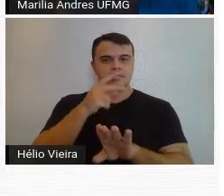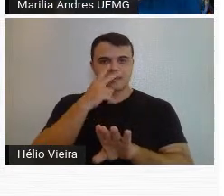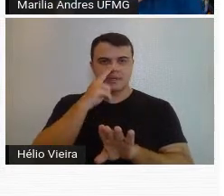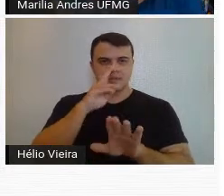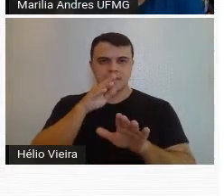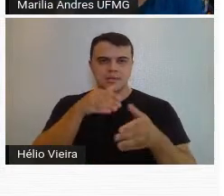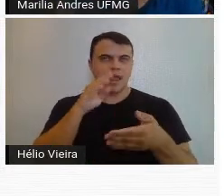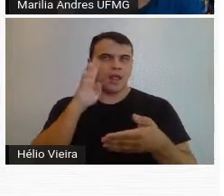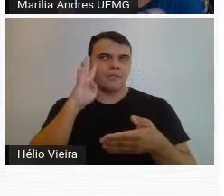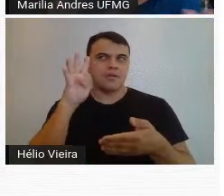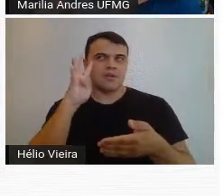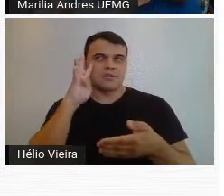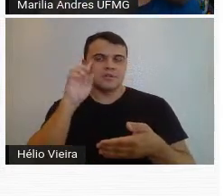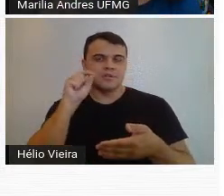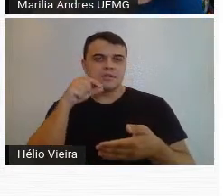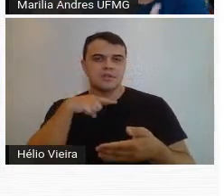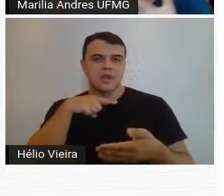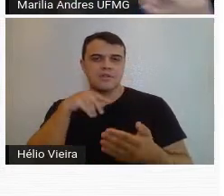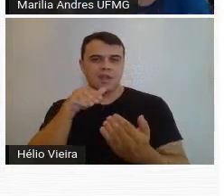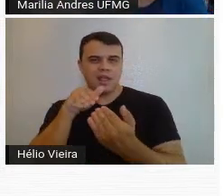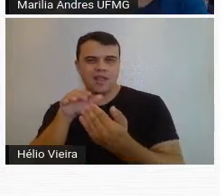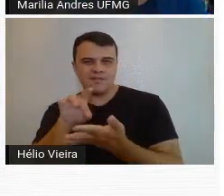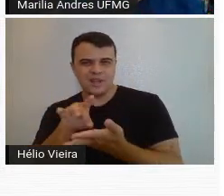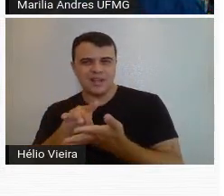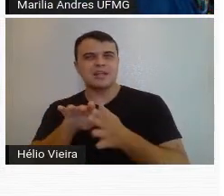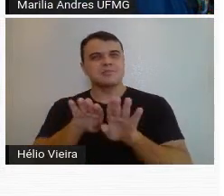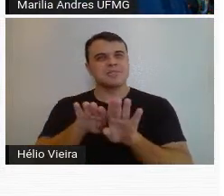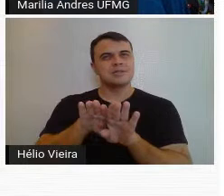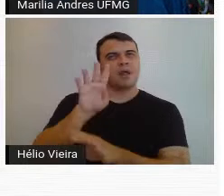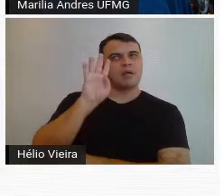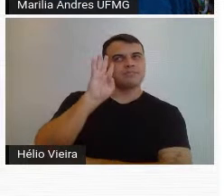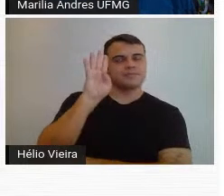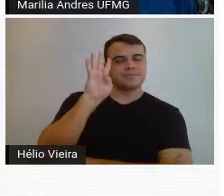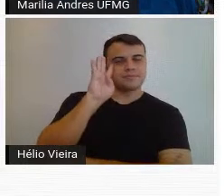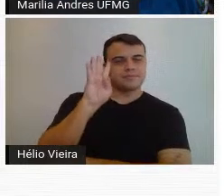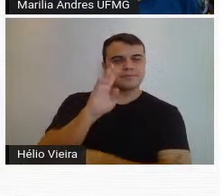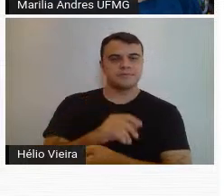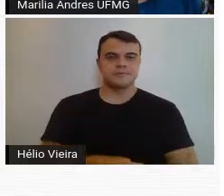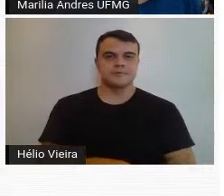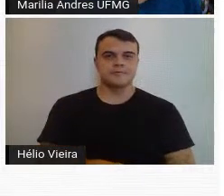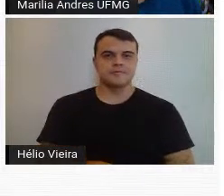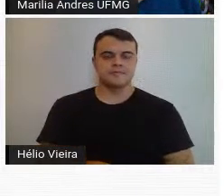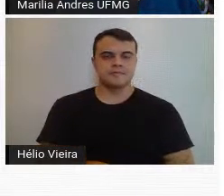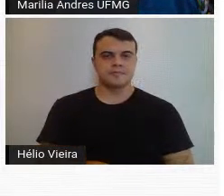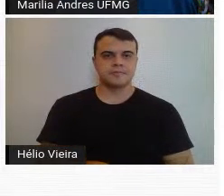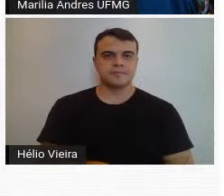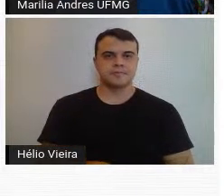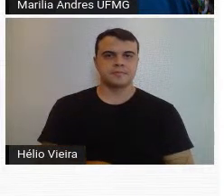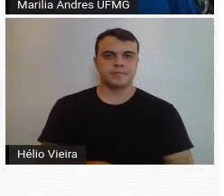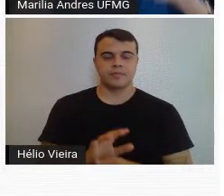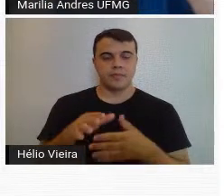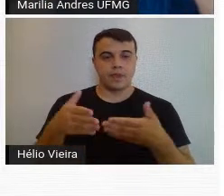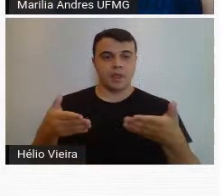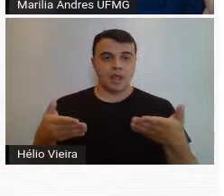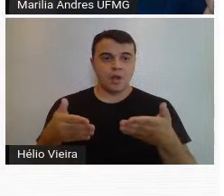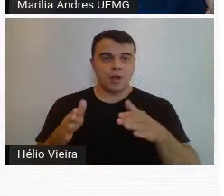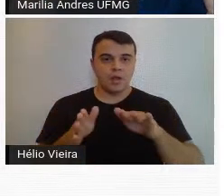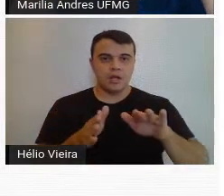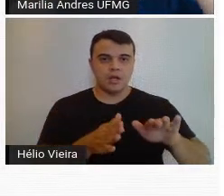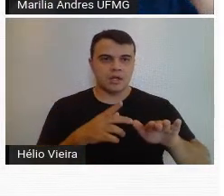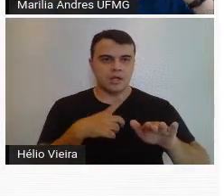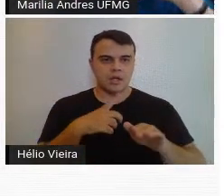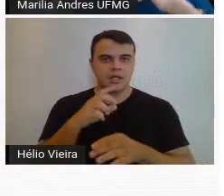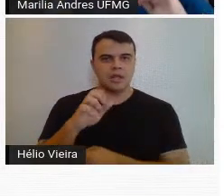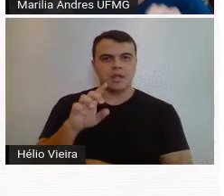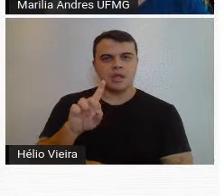fantasiosa, ela tem a ver com a realidade, mas ela é também fantasia. Pode passar, por favor. Bom, aí vamos para a Edith Berry,